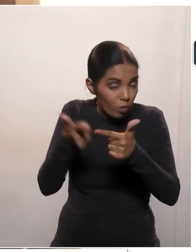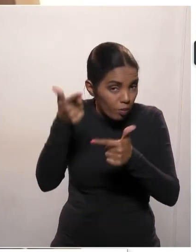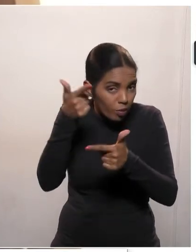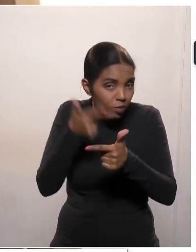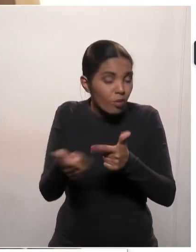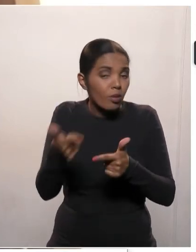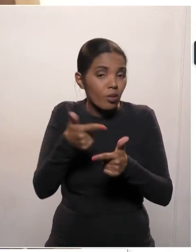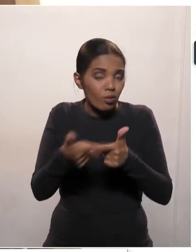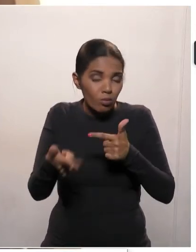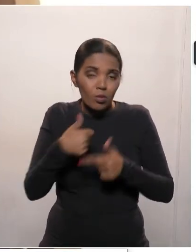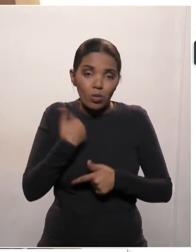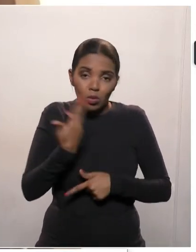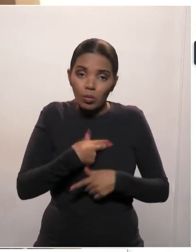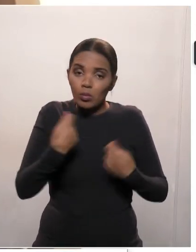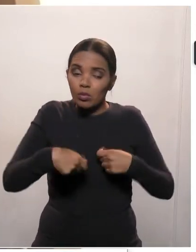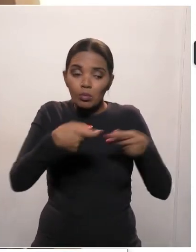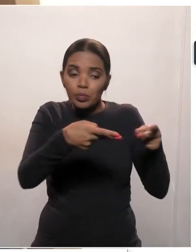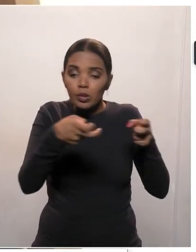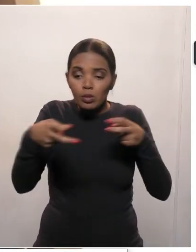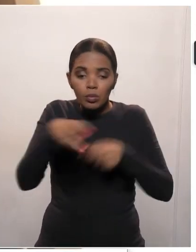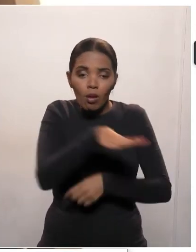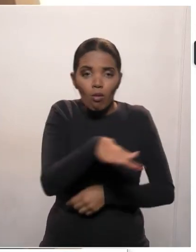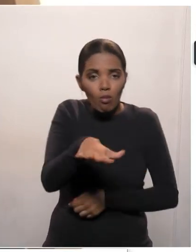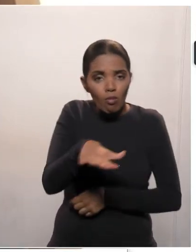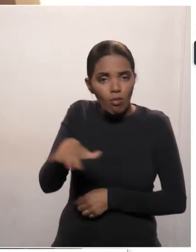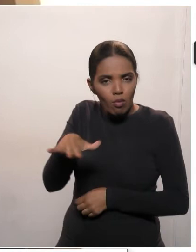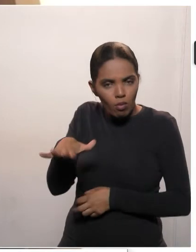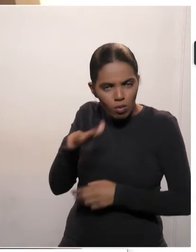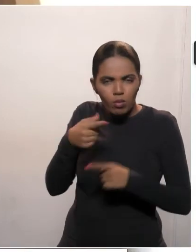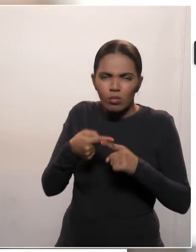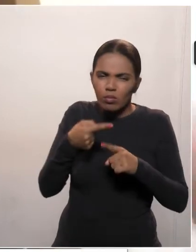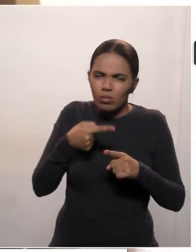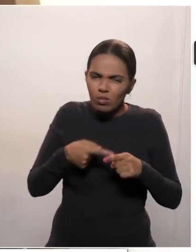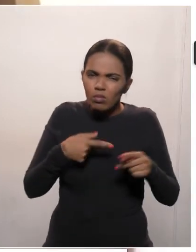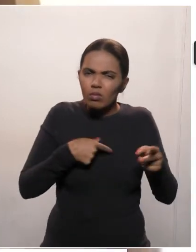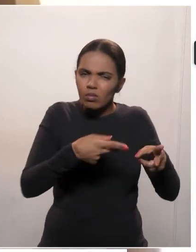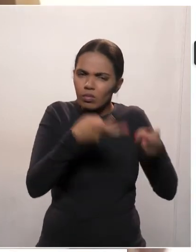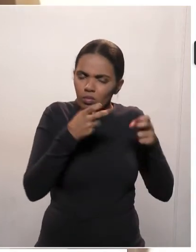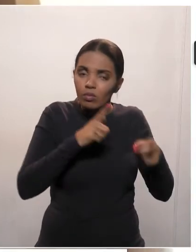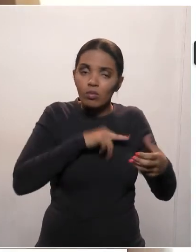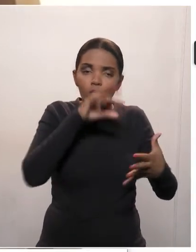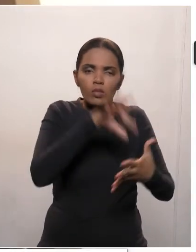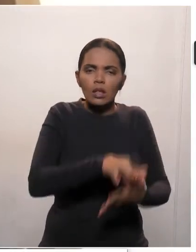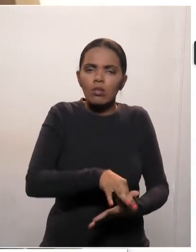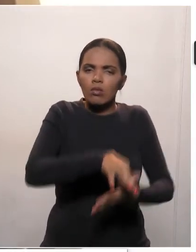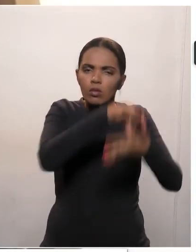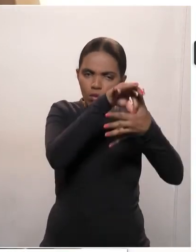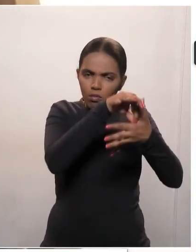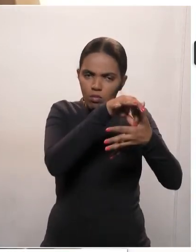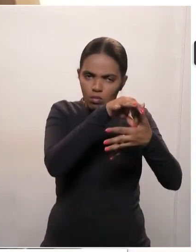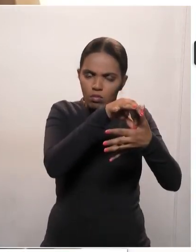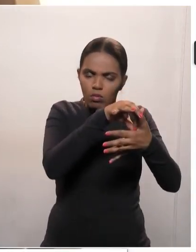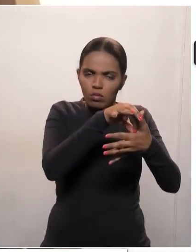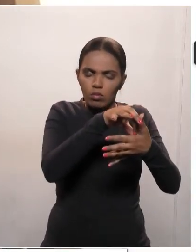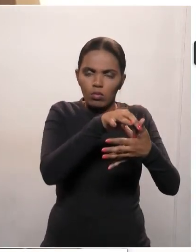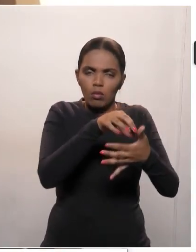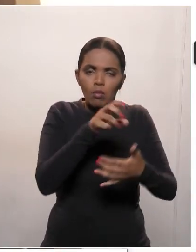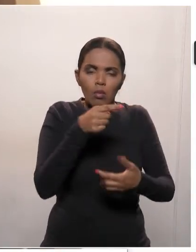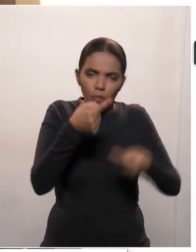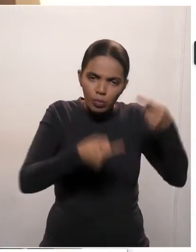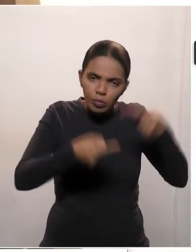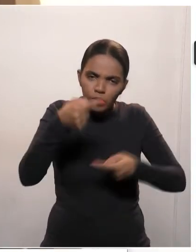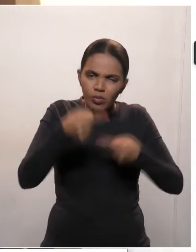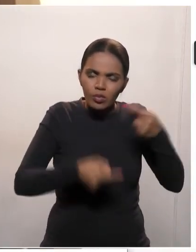trabalhar com diversos cenários, porque a gente percebe que na fala de várias lideranças políticas se está arrefecendo o